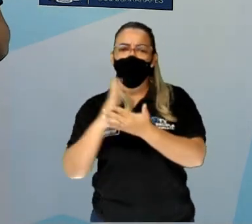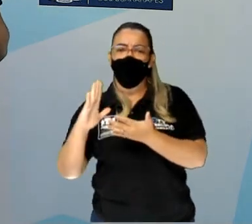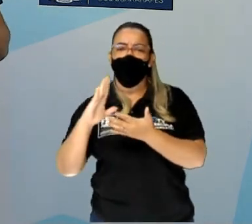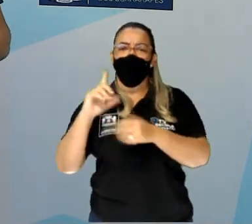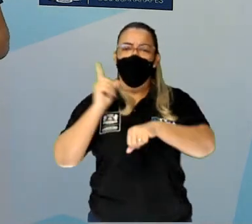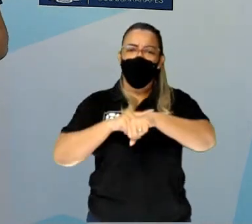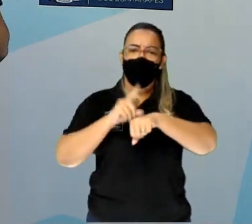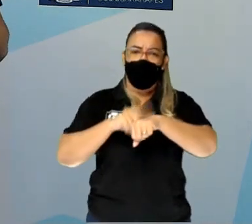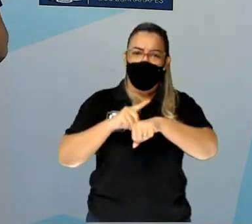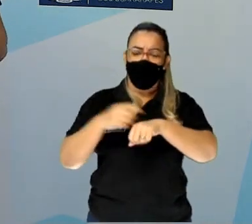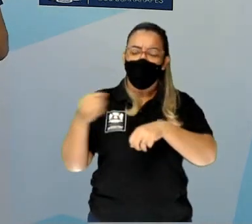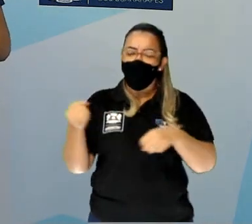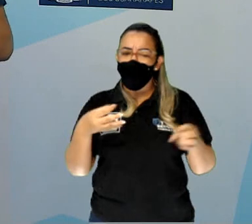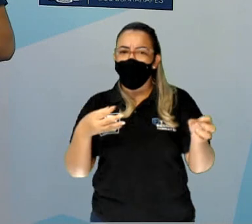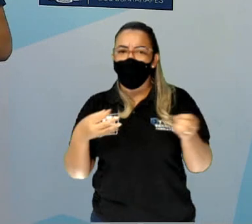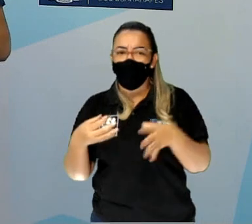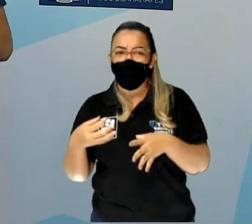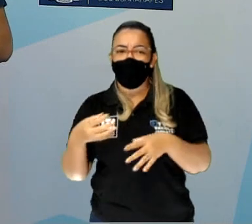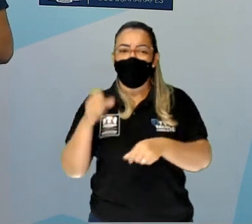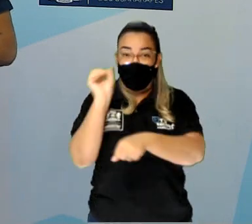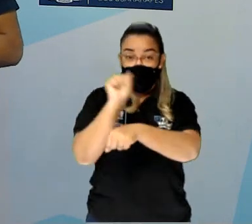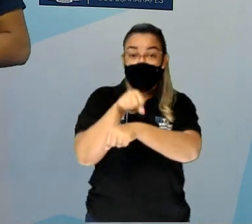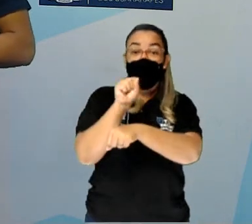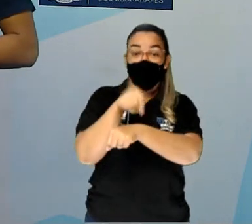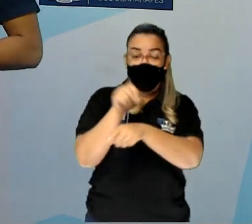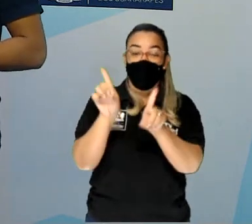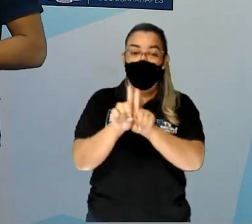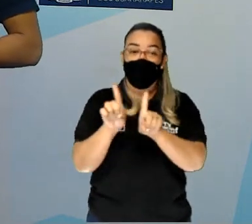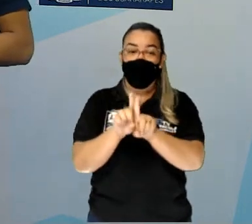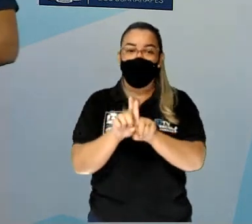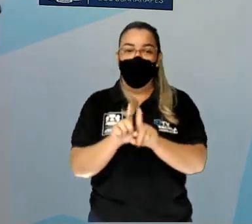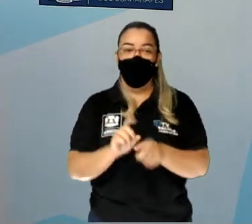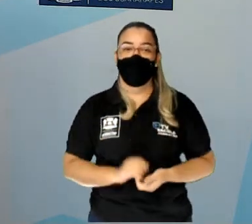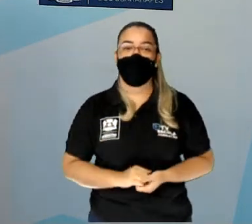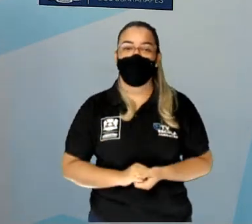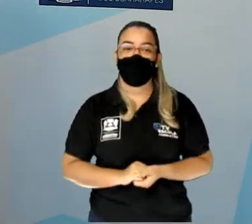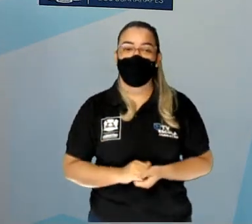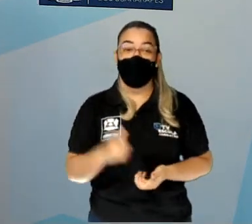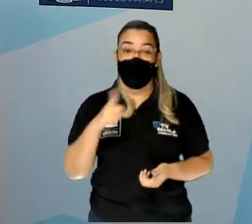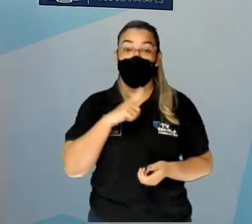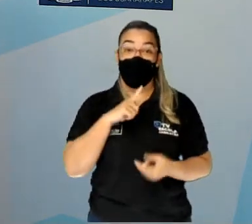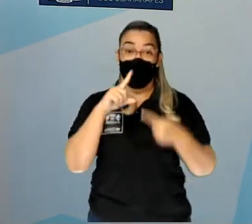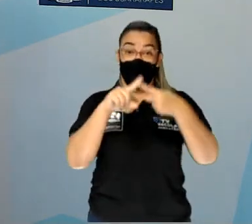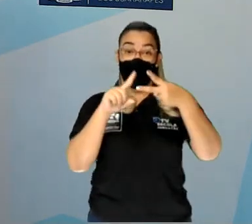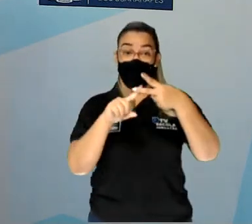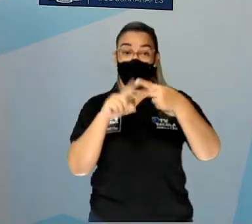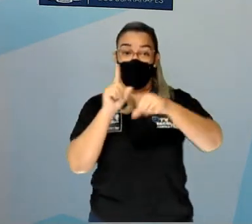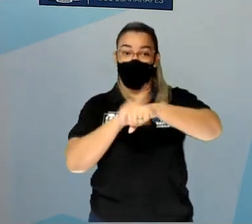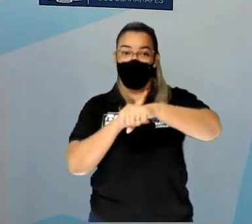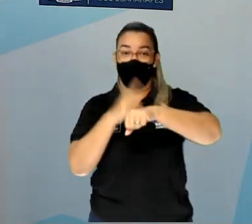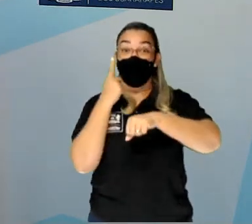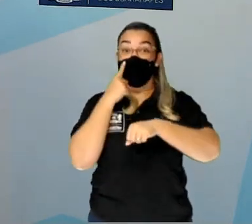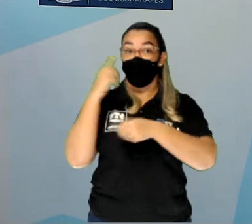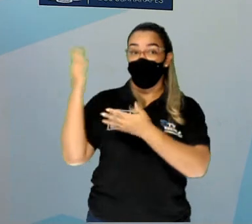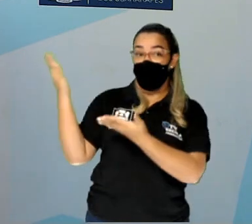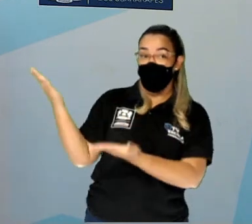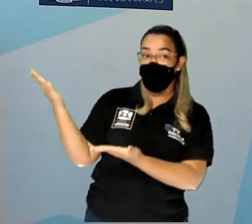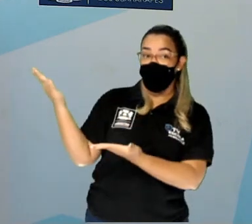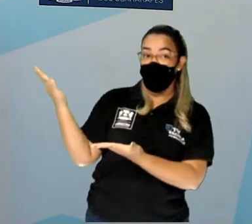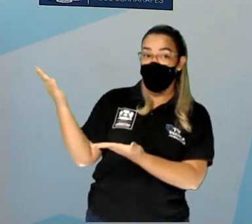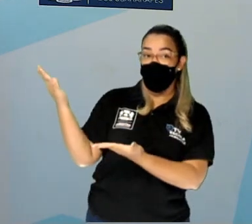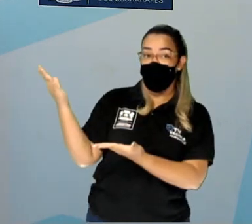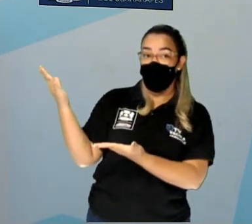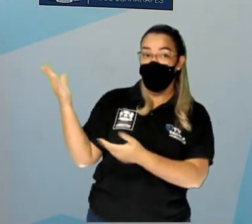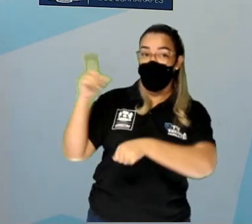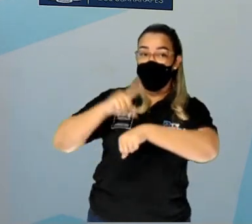mais modernos indicam os segundos. Nós temos aqui dois relógios. O relógio analógico,